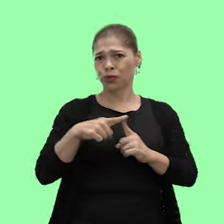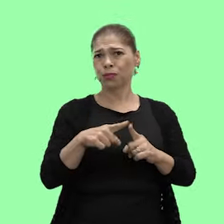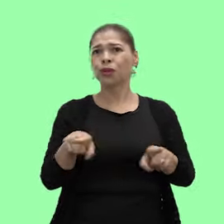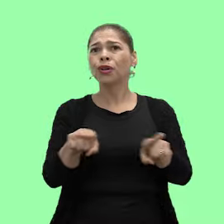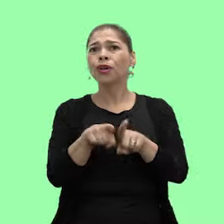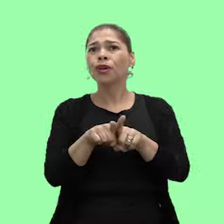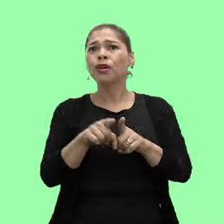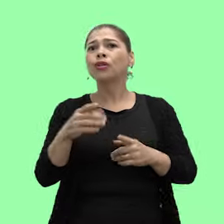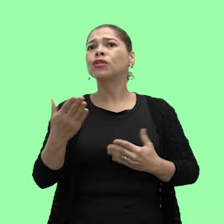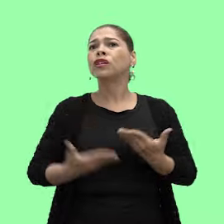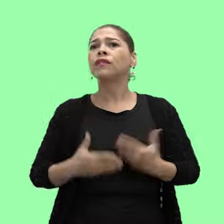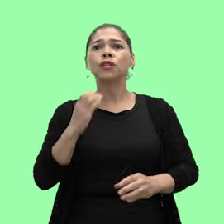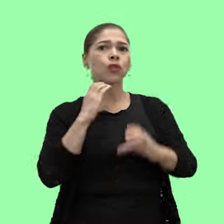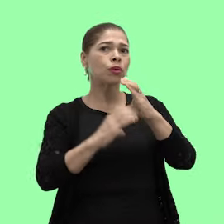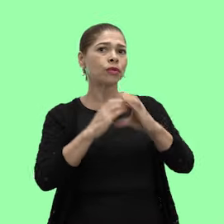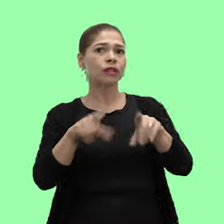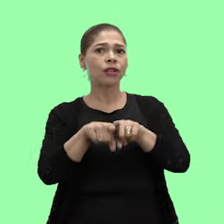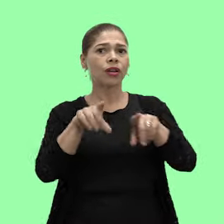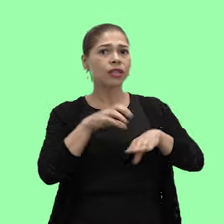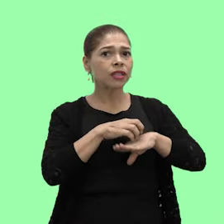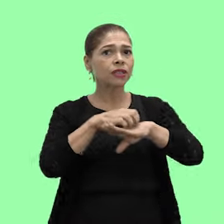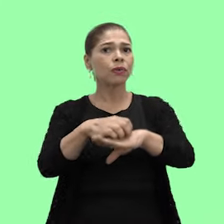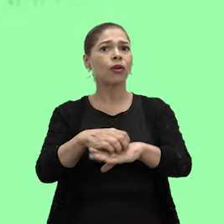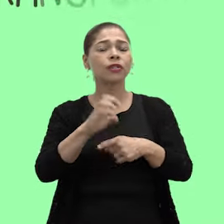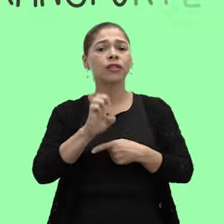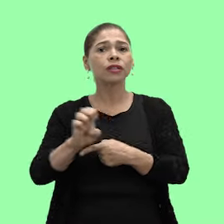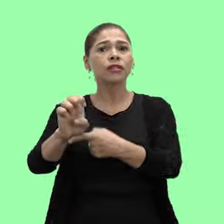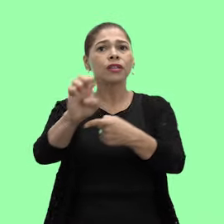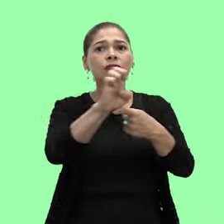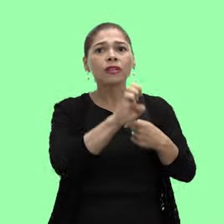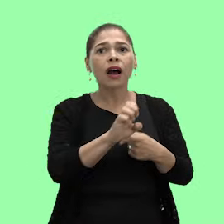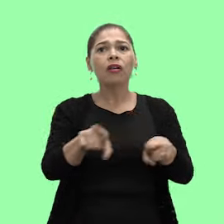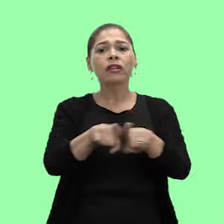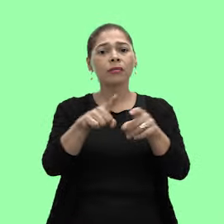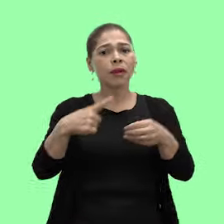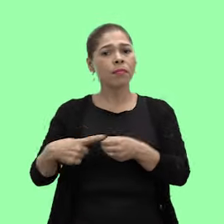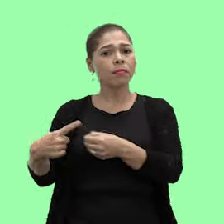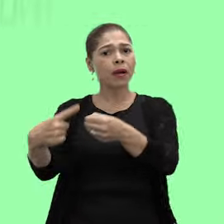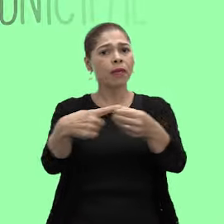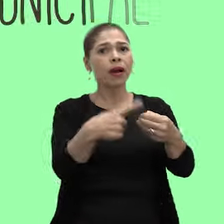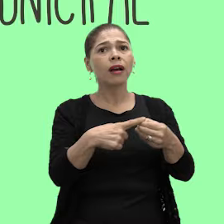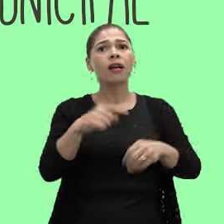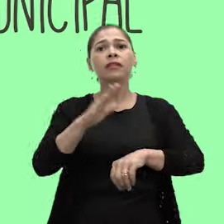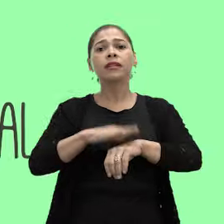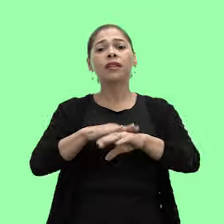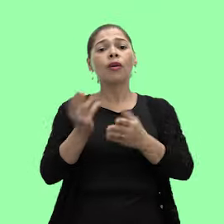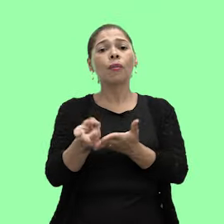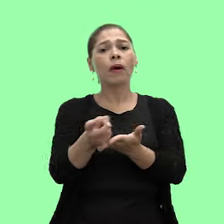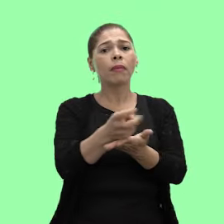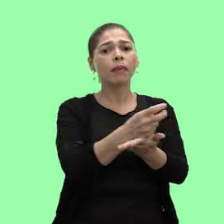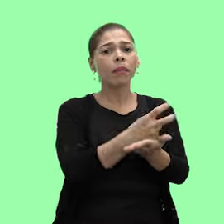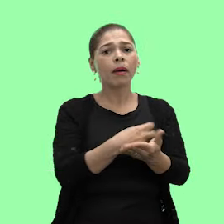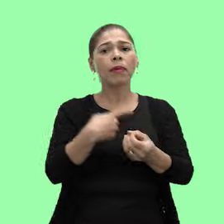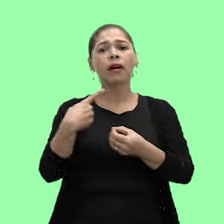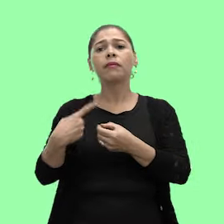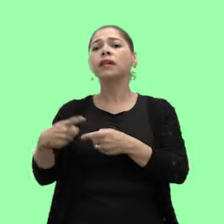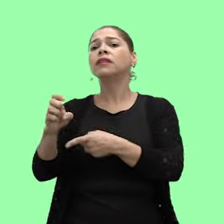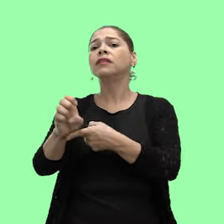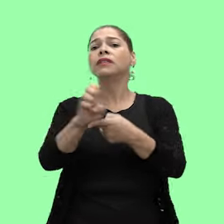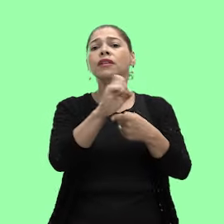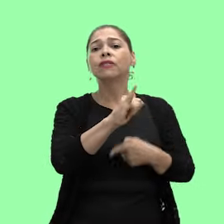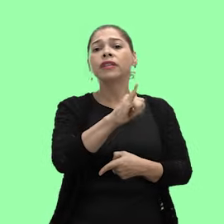de qualquer natureza, com exceção dos serviços de comunicação e transporte interestadual e intermunicipal, que serão